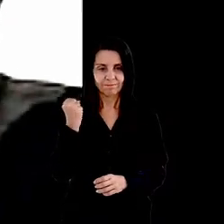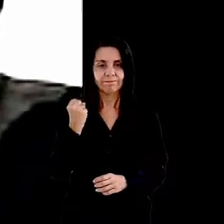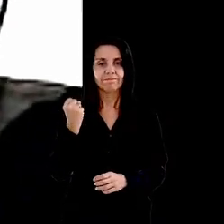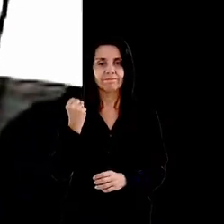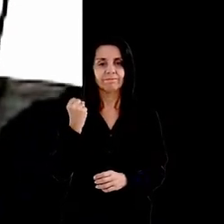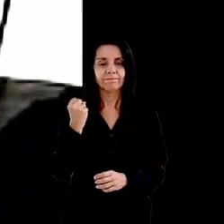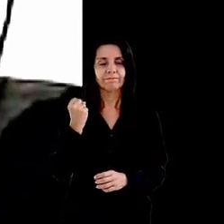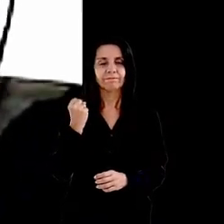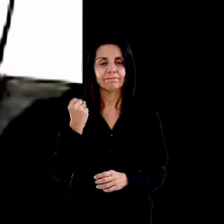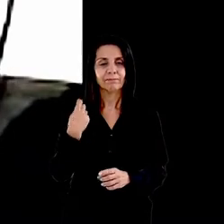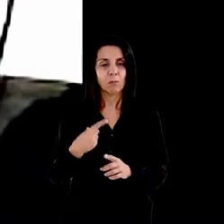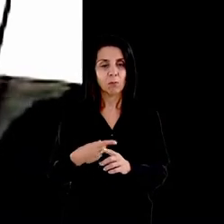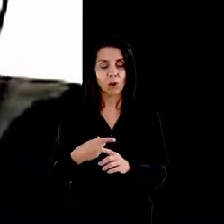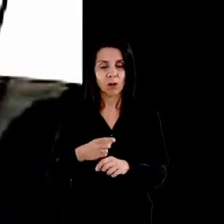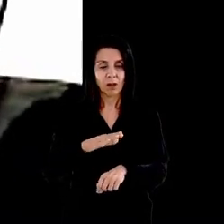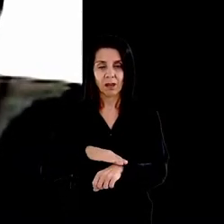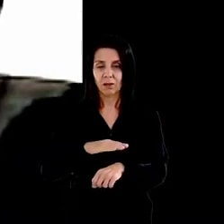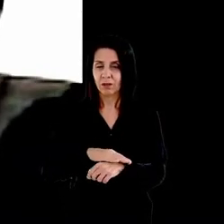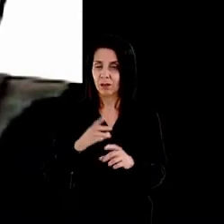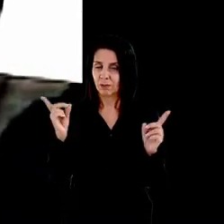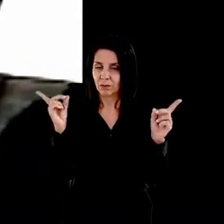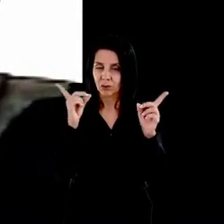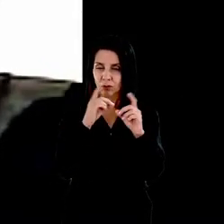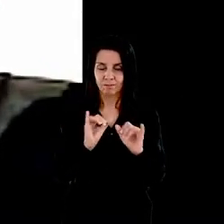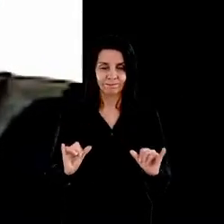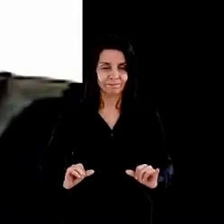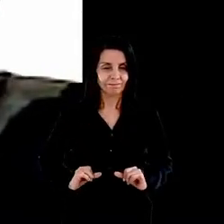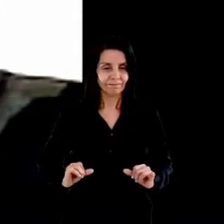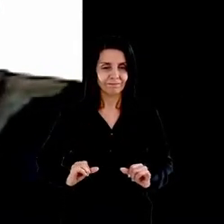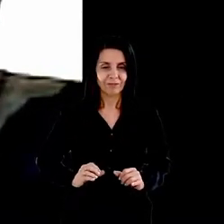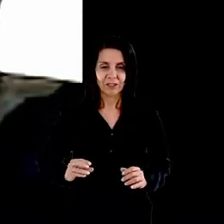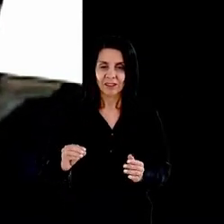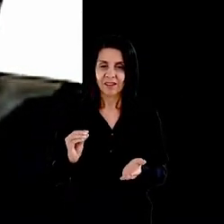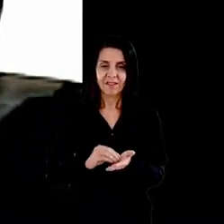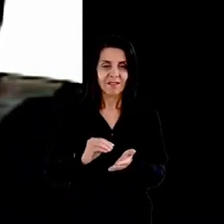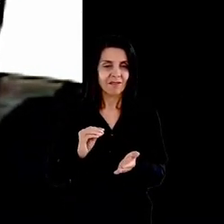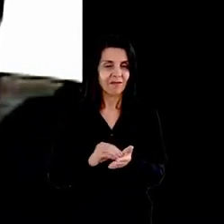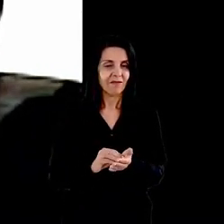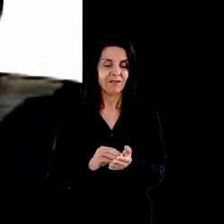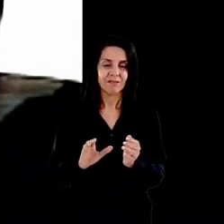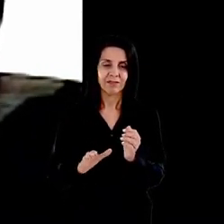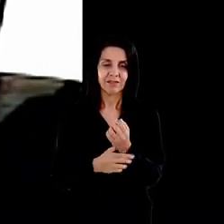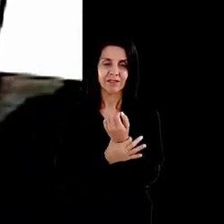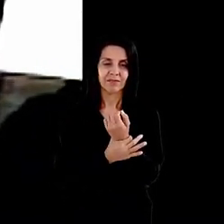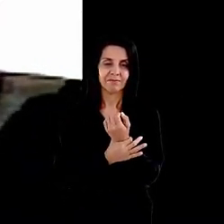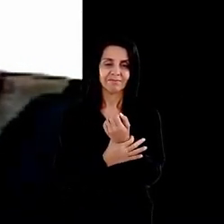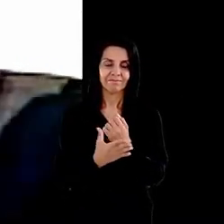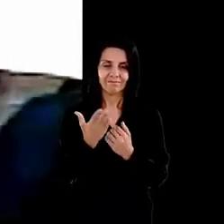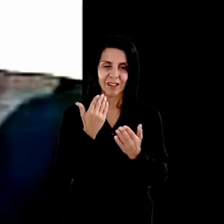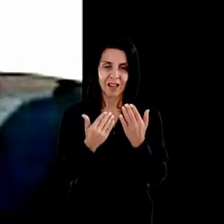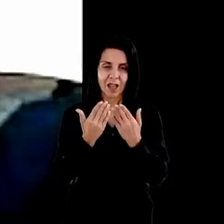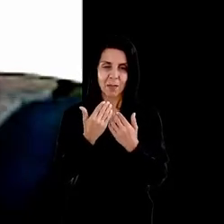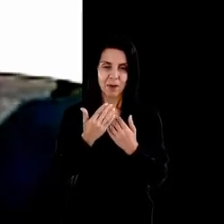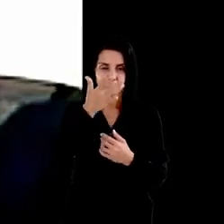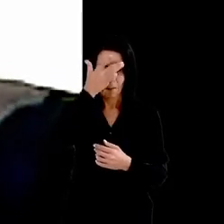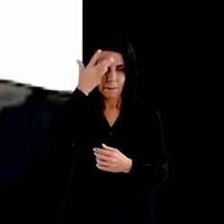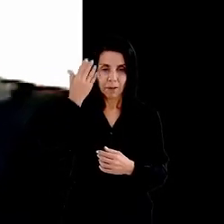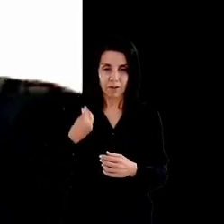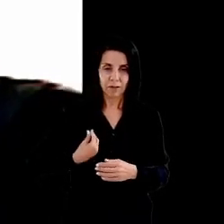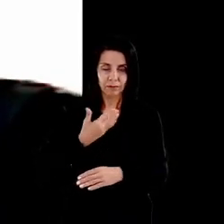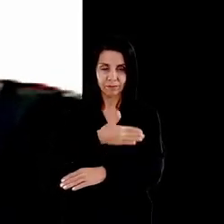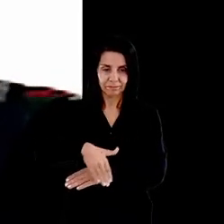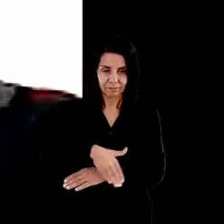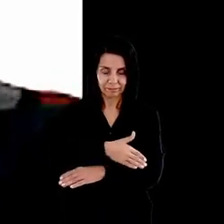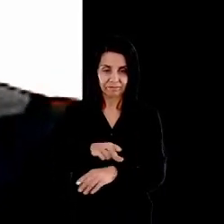vez mais grave situação de insegurança alimentar das pessoas em situação de rua ainda Paulo Freire nos